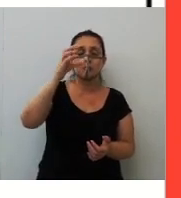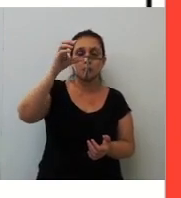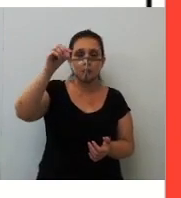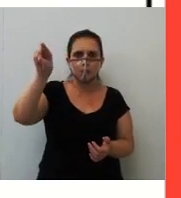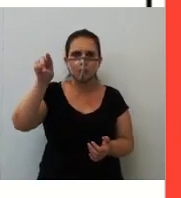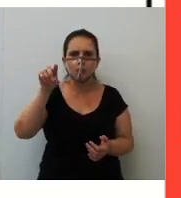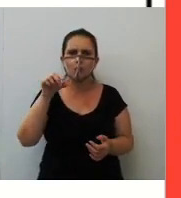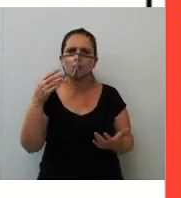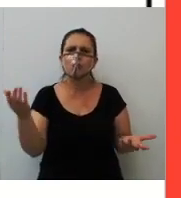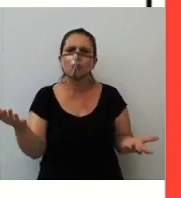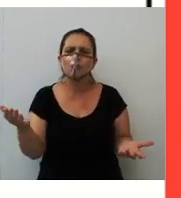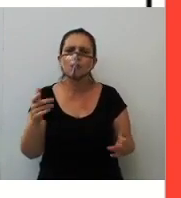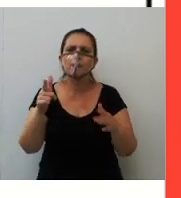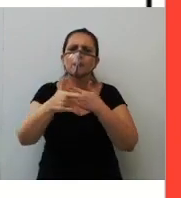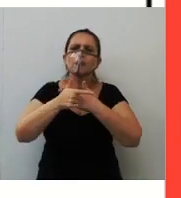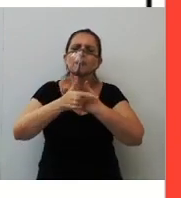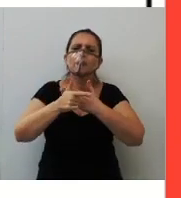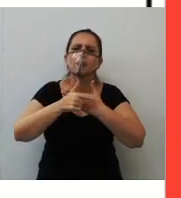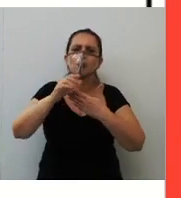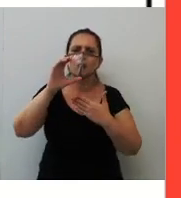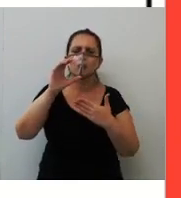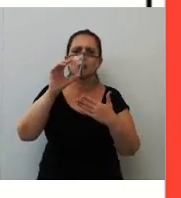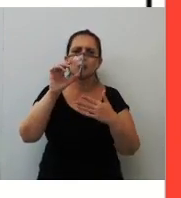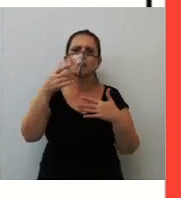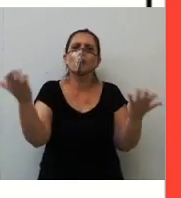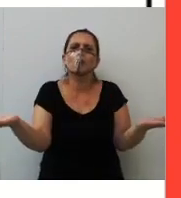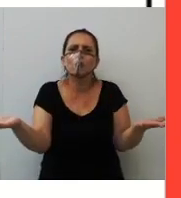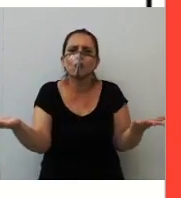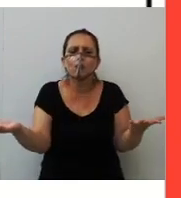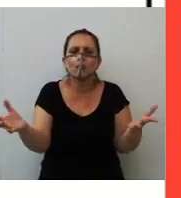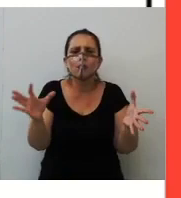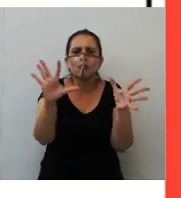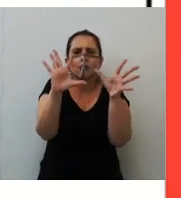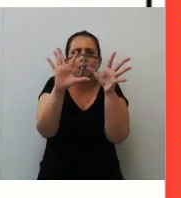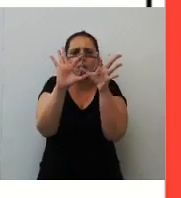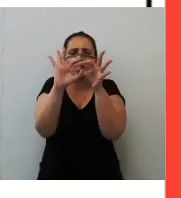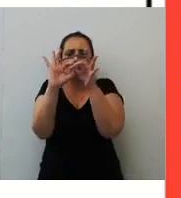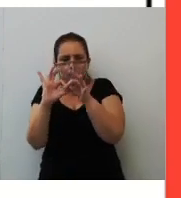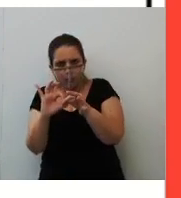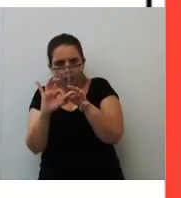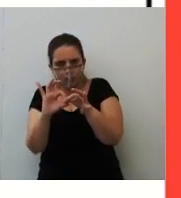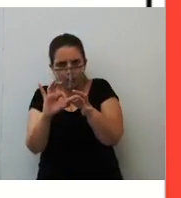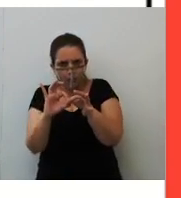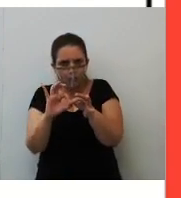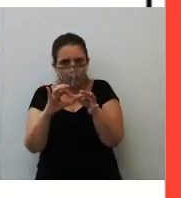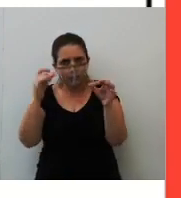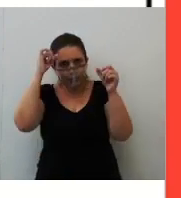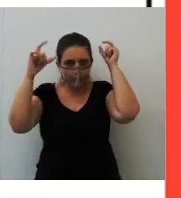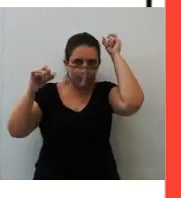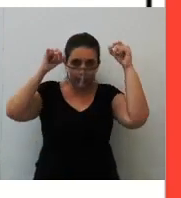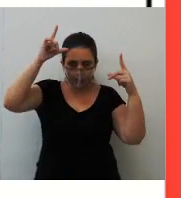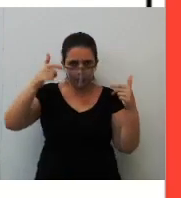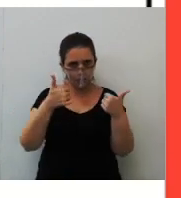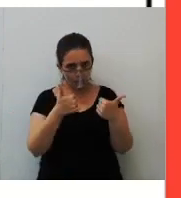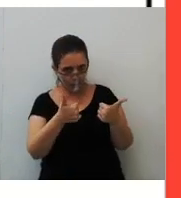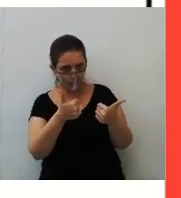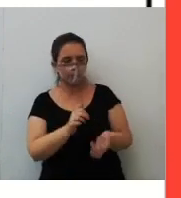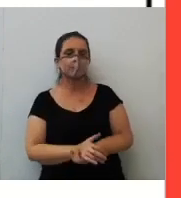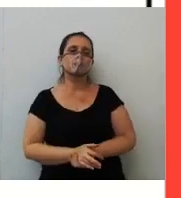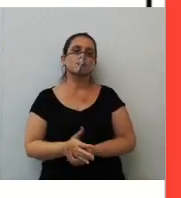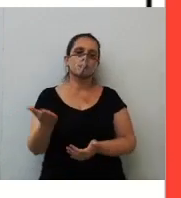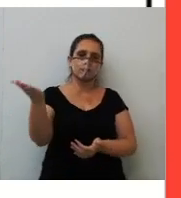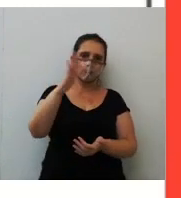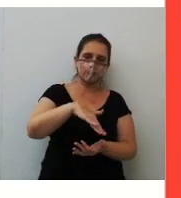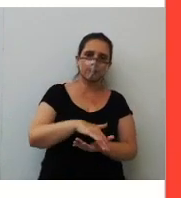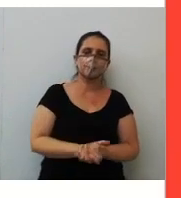qual o papel da conjunção no texto? Fazer a coesão textual, né? Fazer a articulação de ideias. Tá bom? Vamos